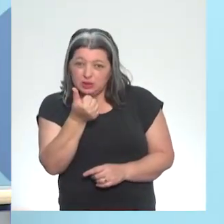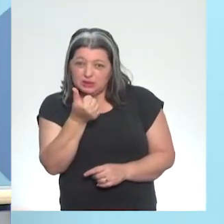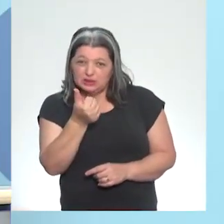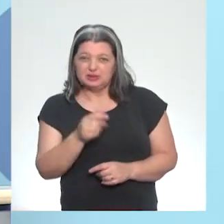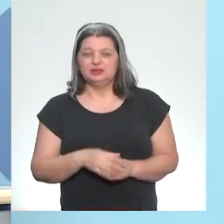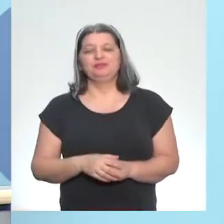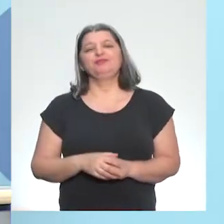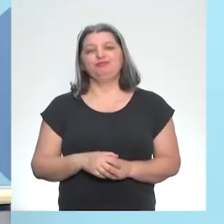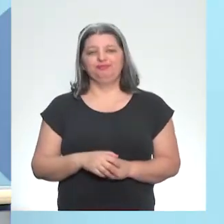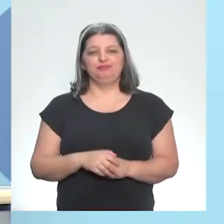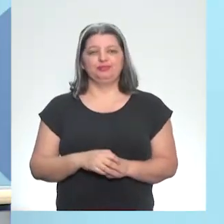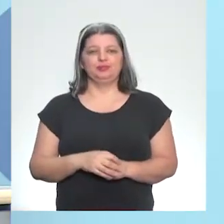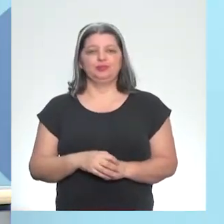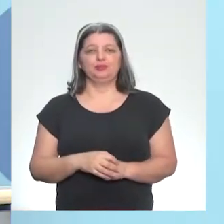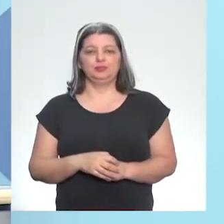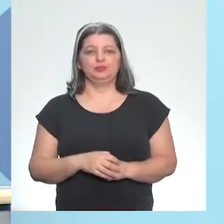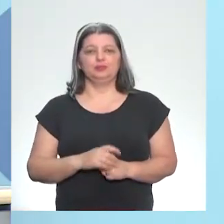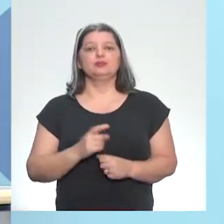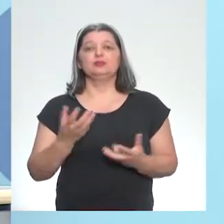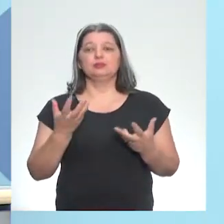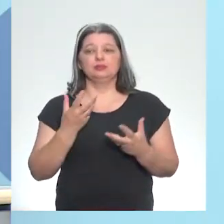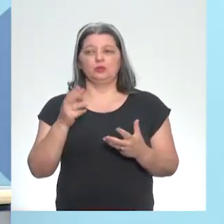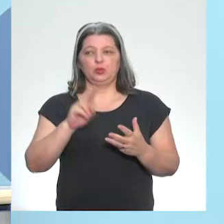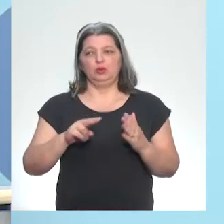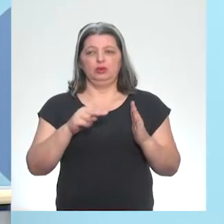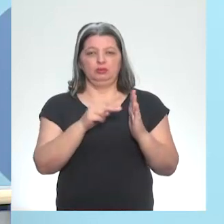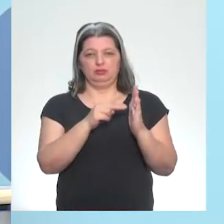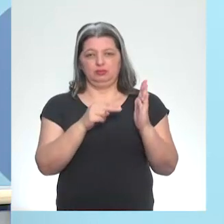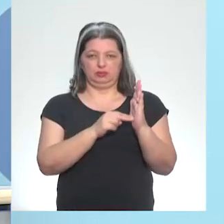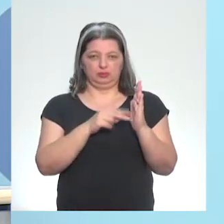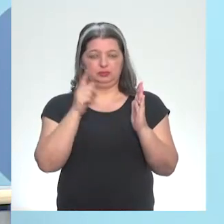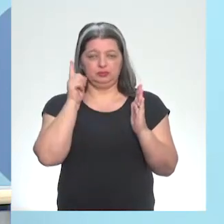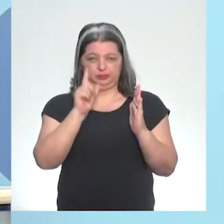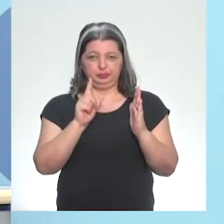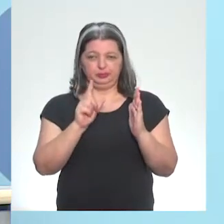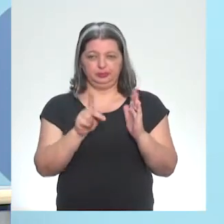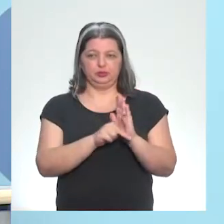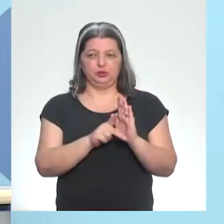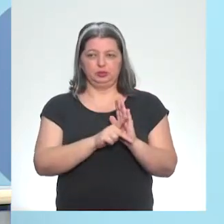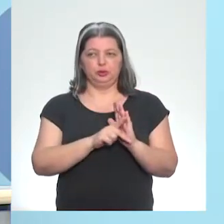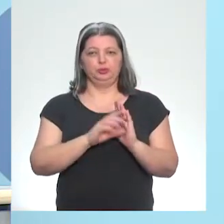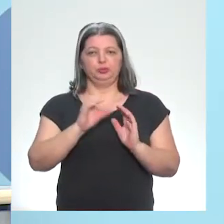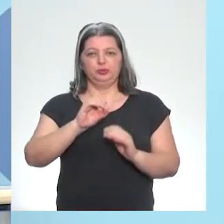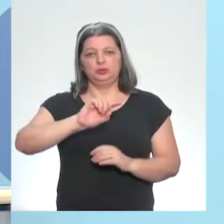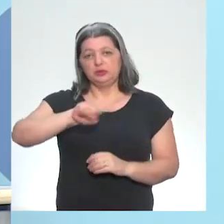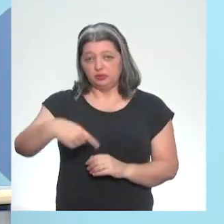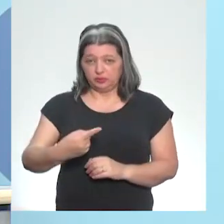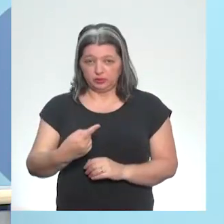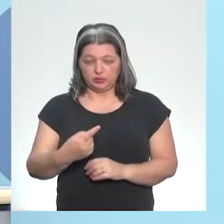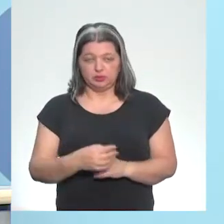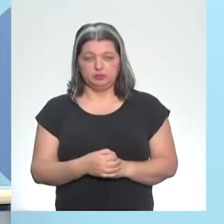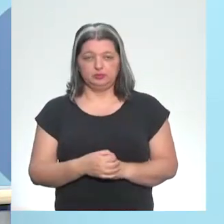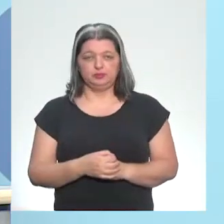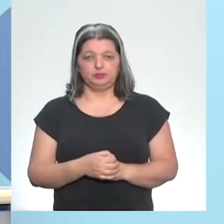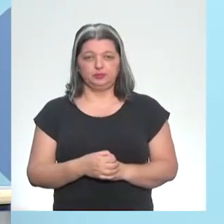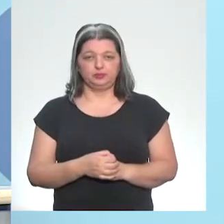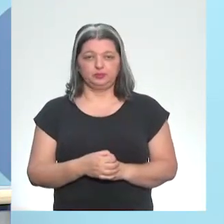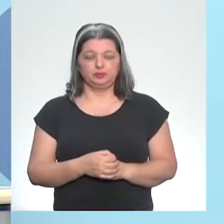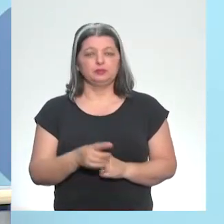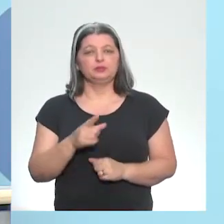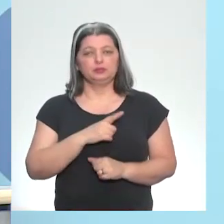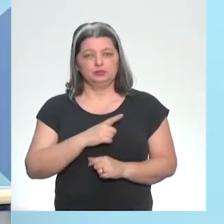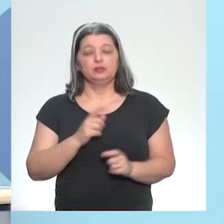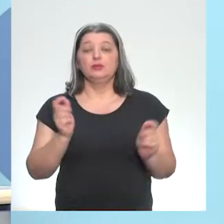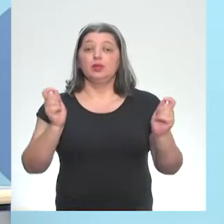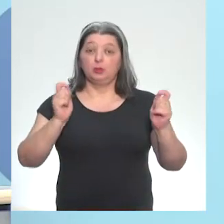rosa foi por isso aqui. Então, a gente quer usar ali números decimais. Para isso, a gente tem que deixar claro que existe uma